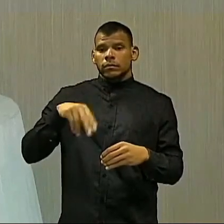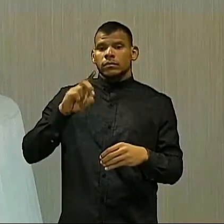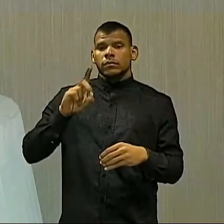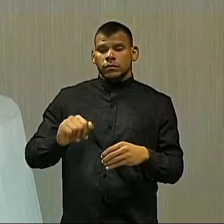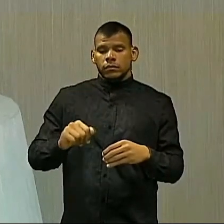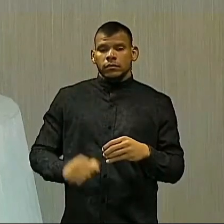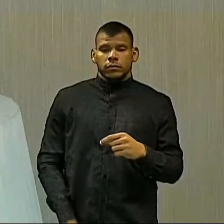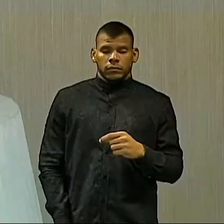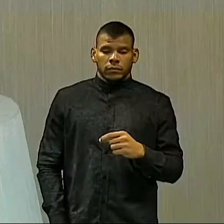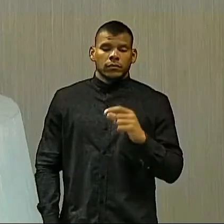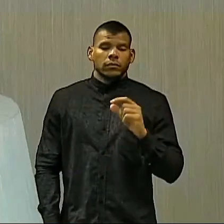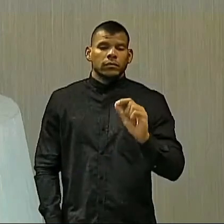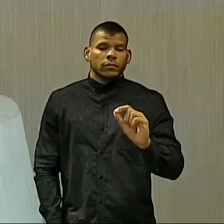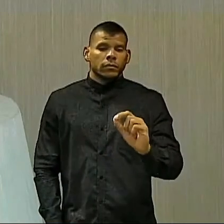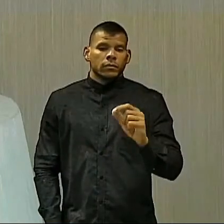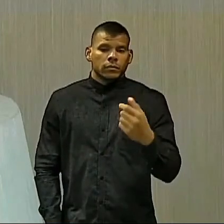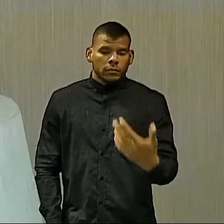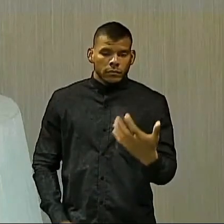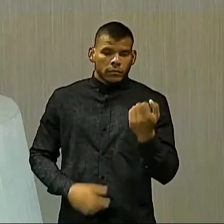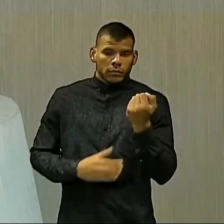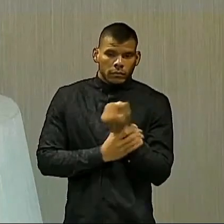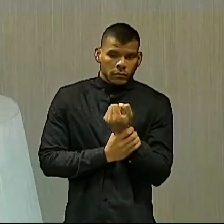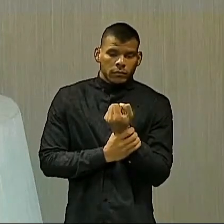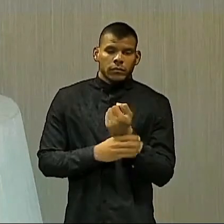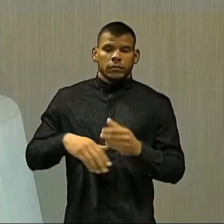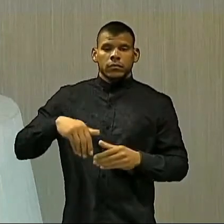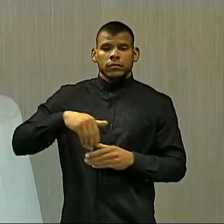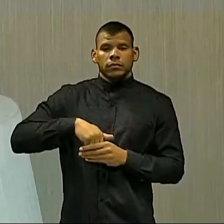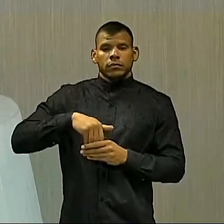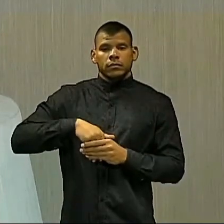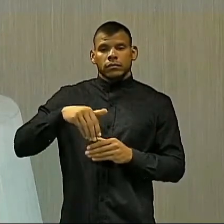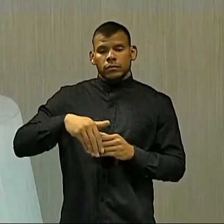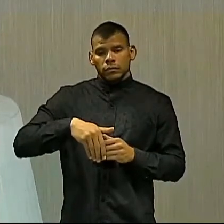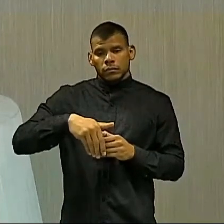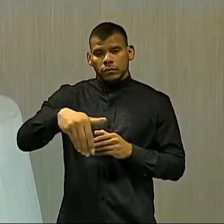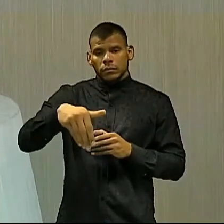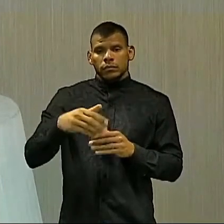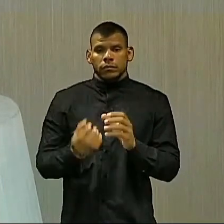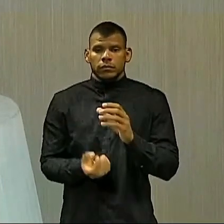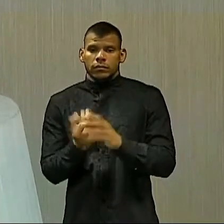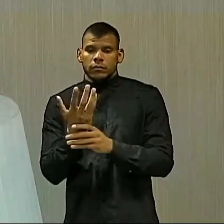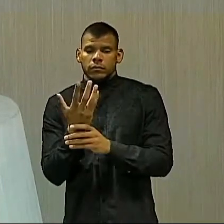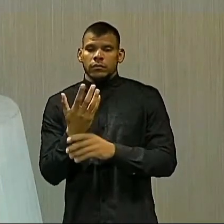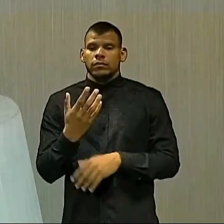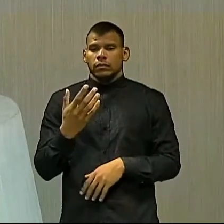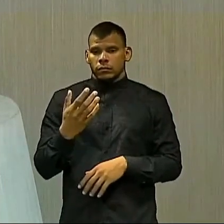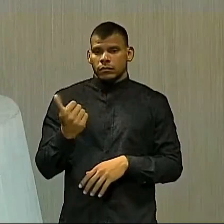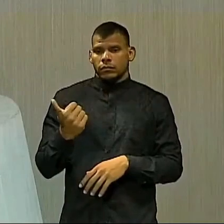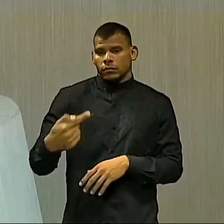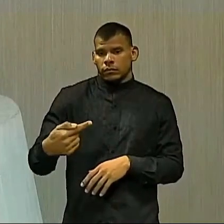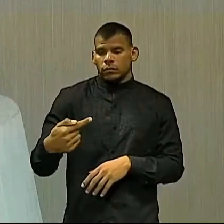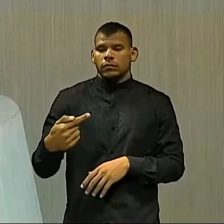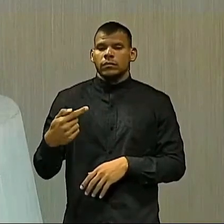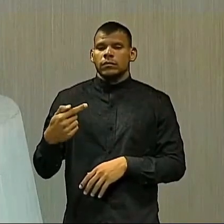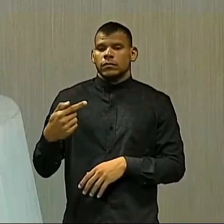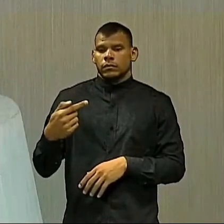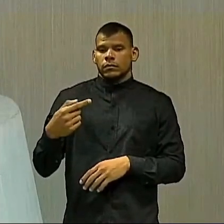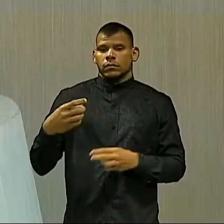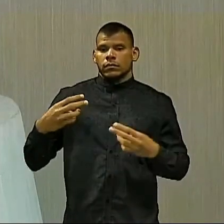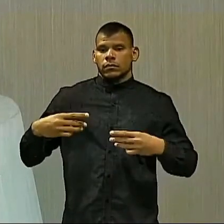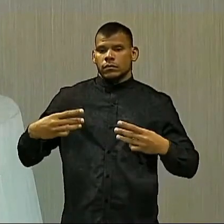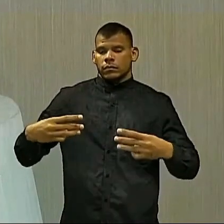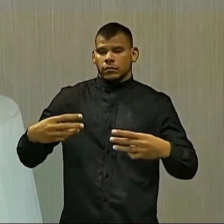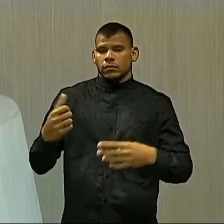serviram para garantir a votação e criação de mais 17 ministérios.